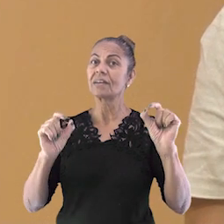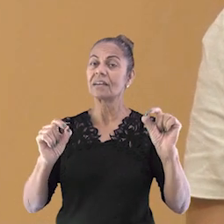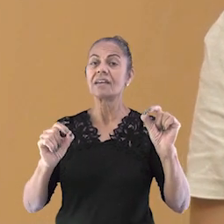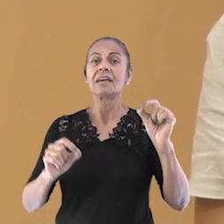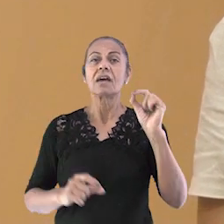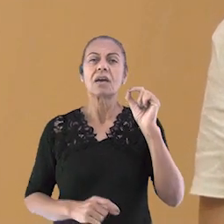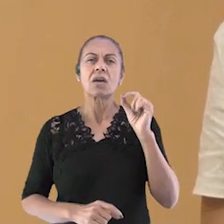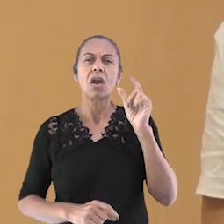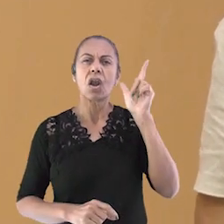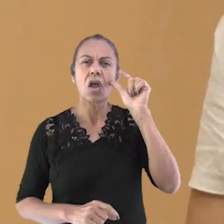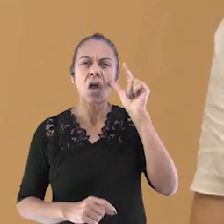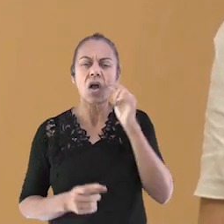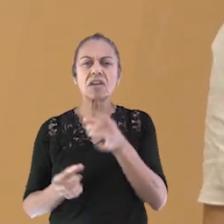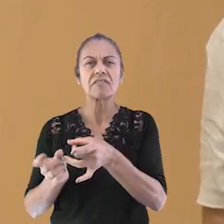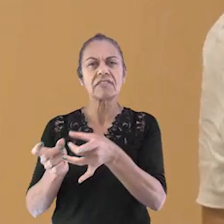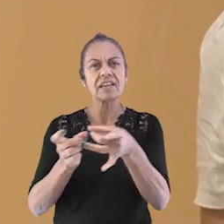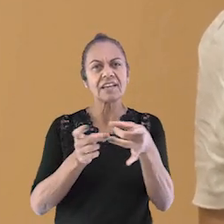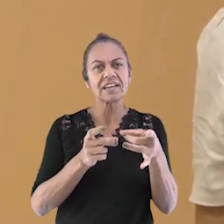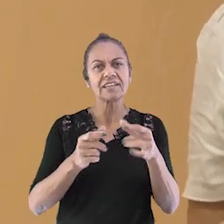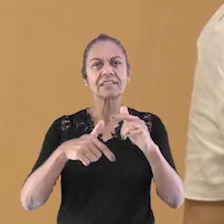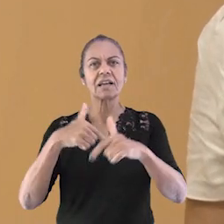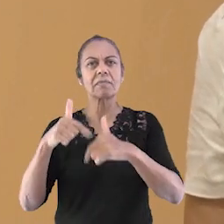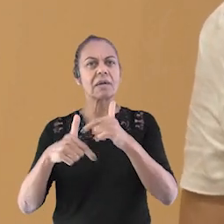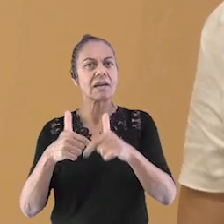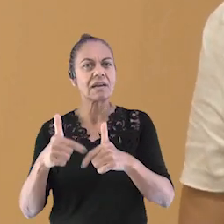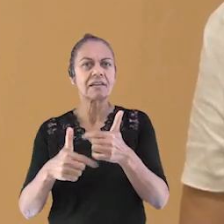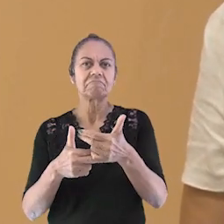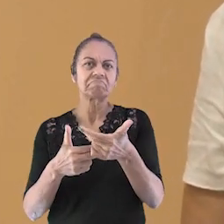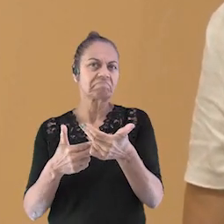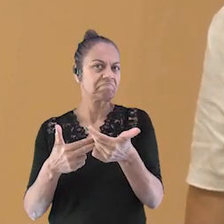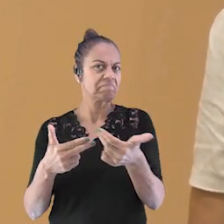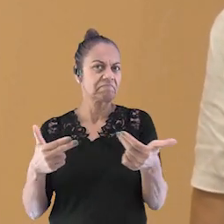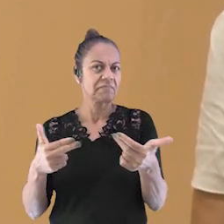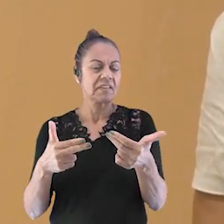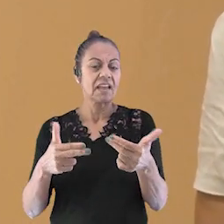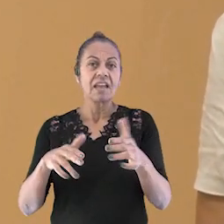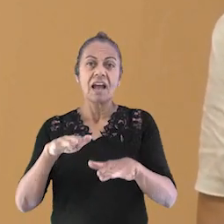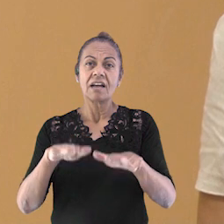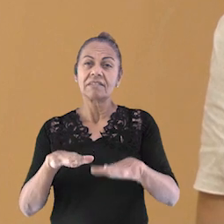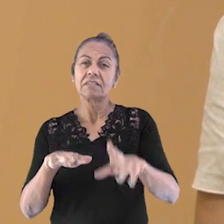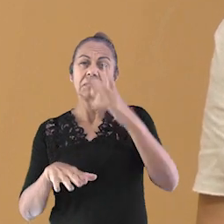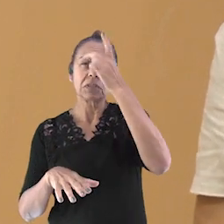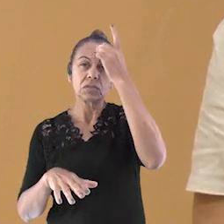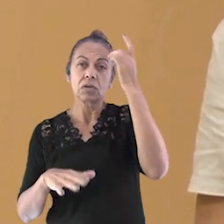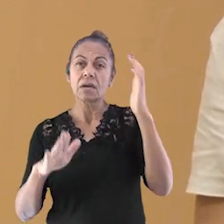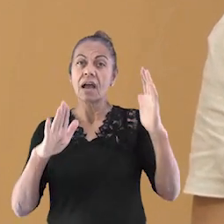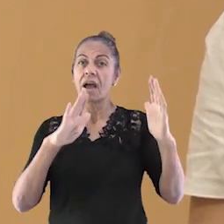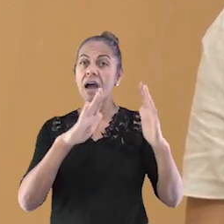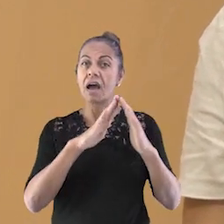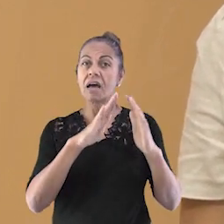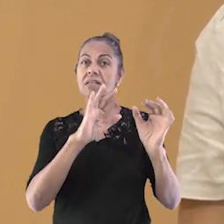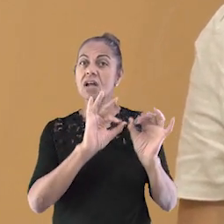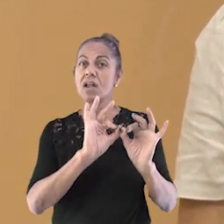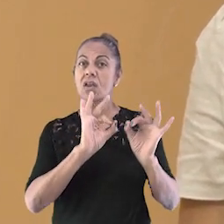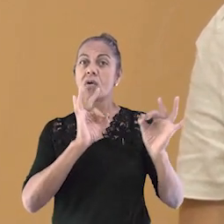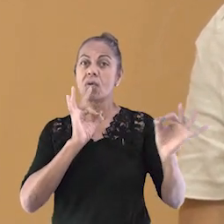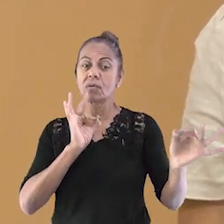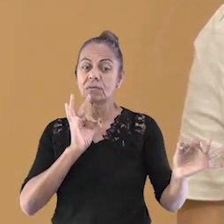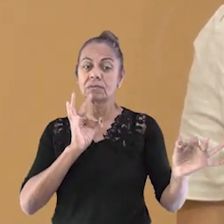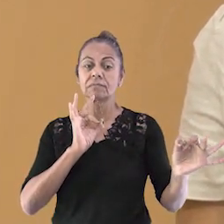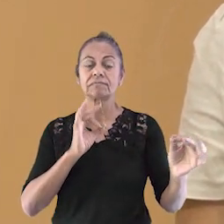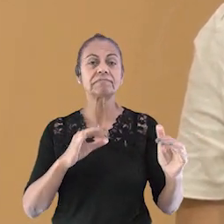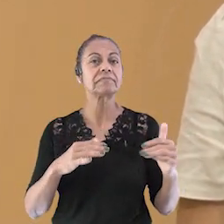vezes que precisam trabalhar, comprar algo, ir ao médico? Porque nas cidades existem lugares onde se